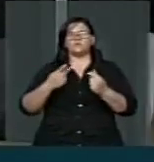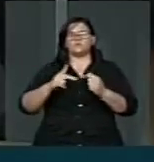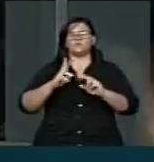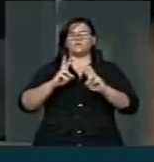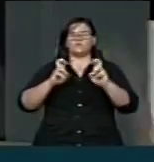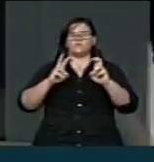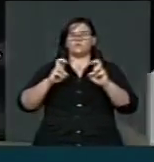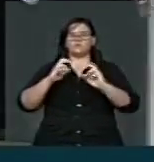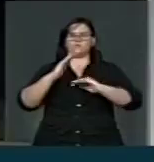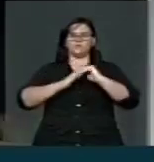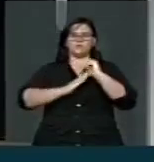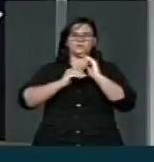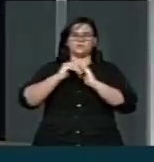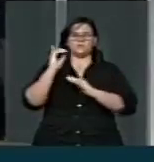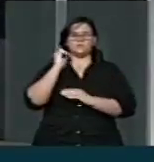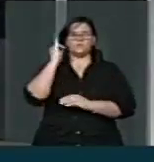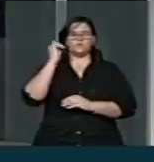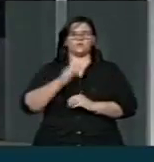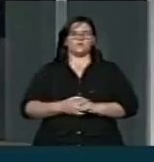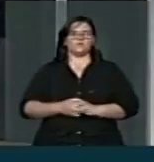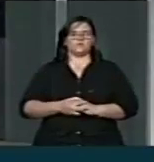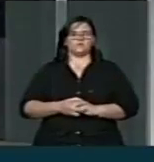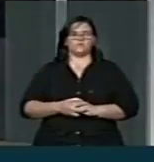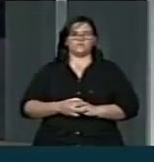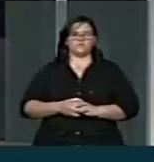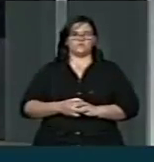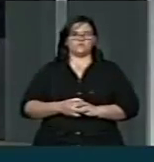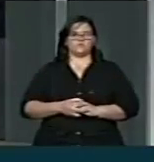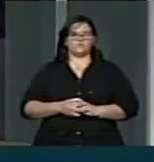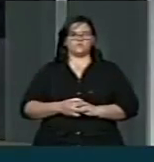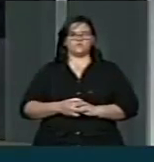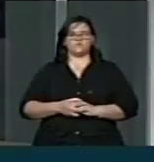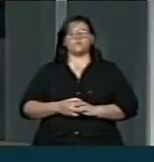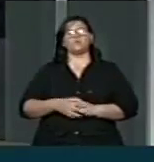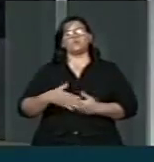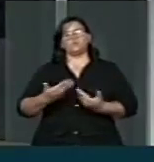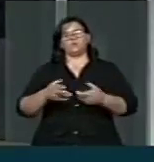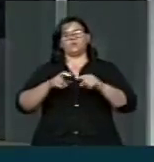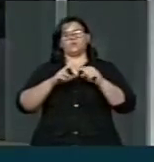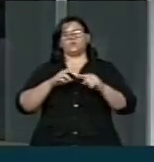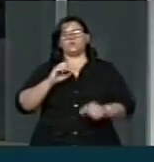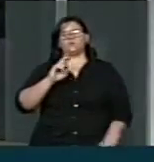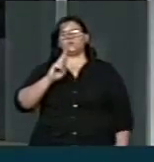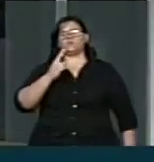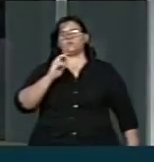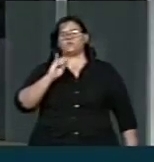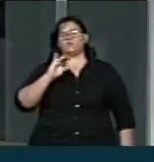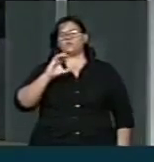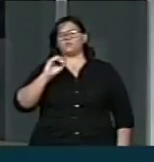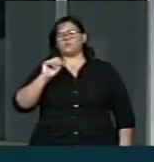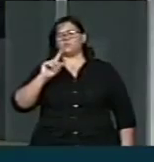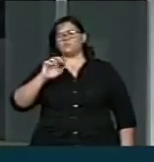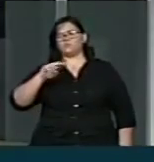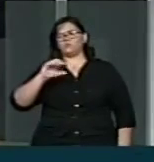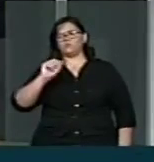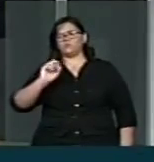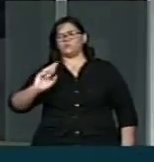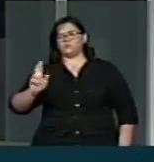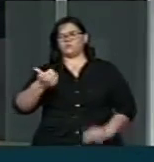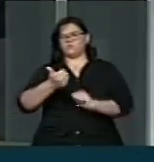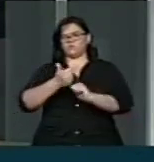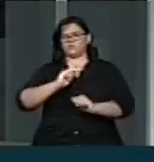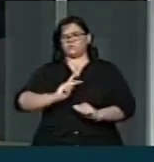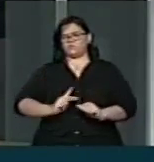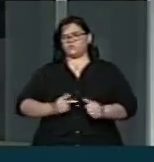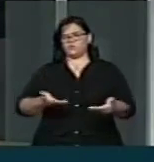importante, e em nome do deputado Chico Alecardo, que preside nesta oportunidade, esta sessão